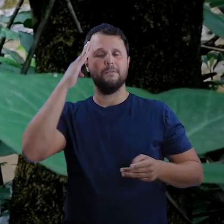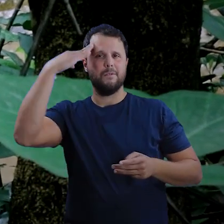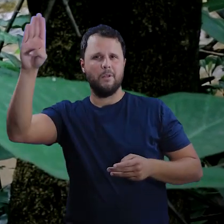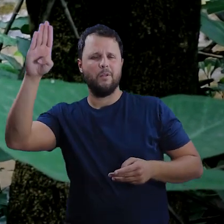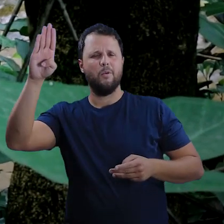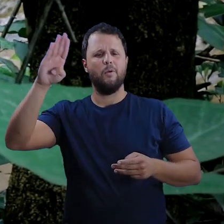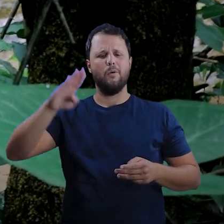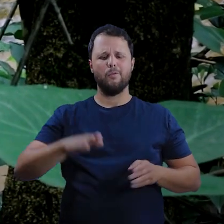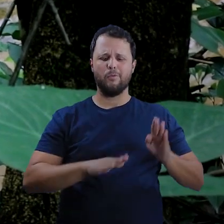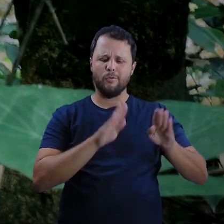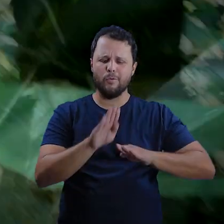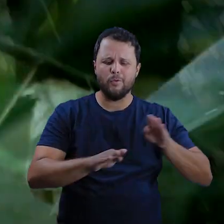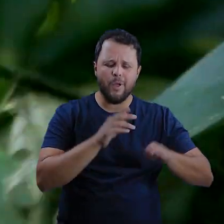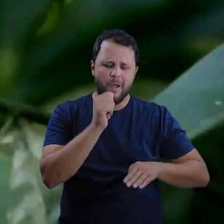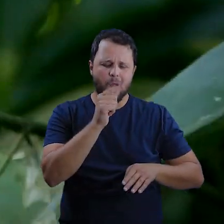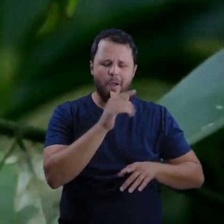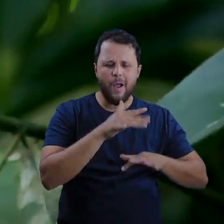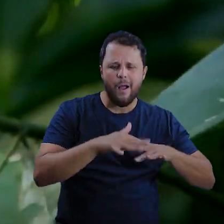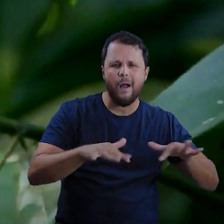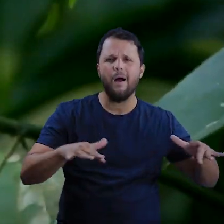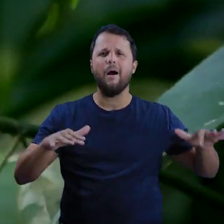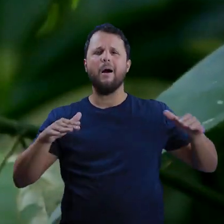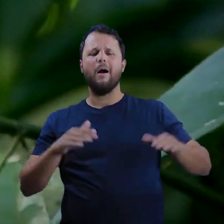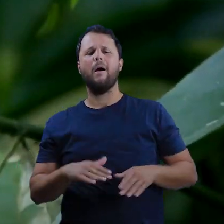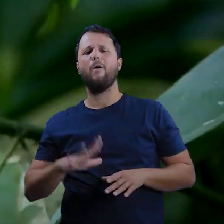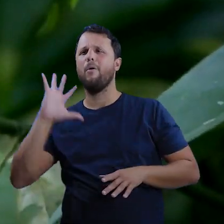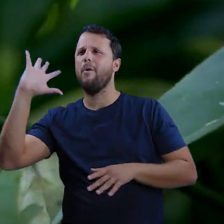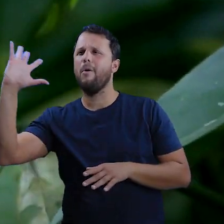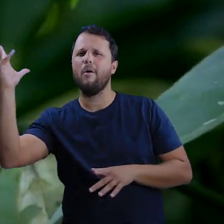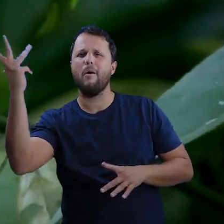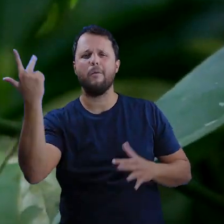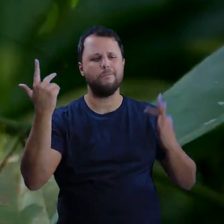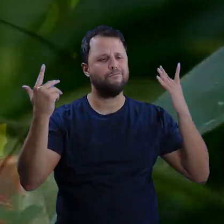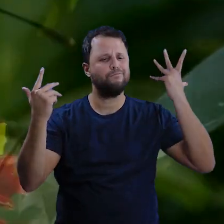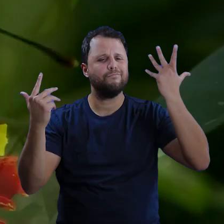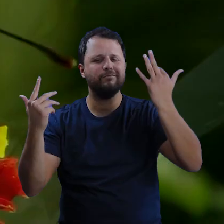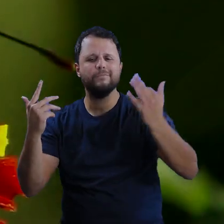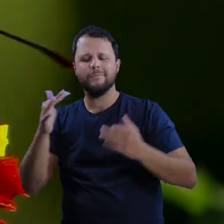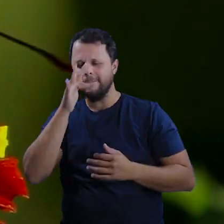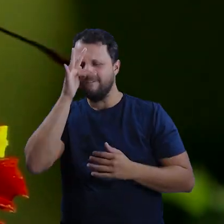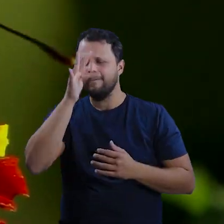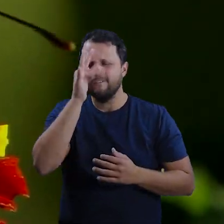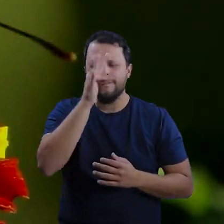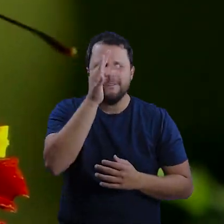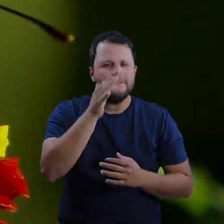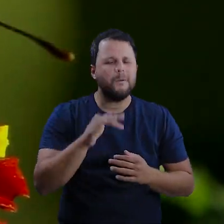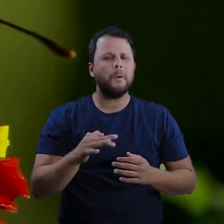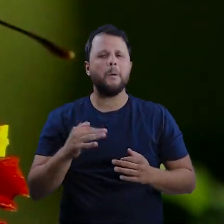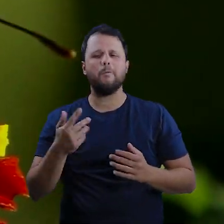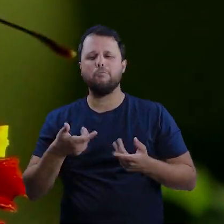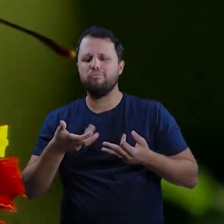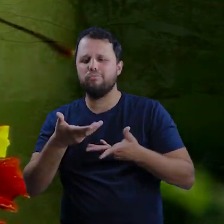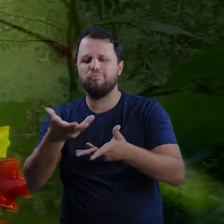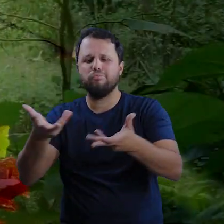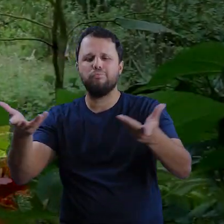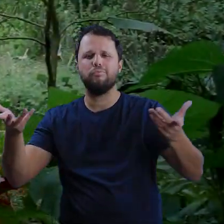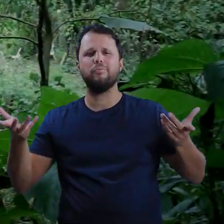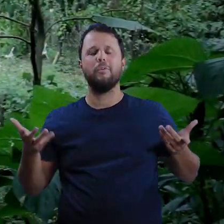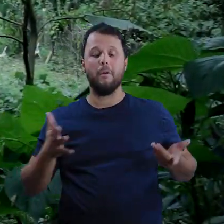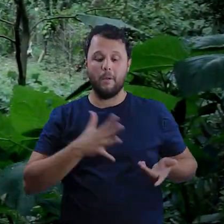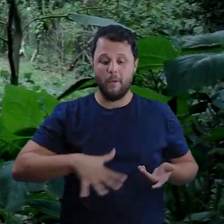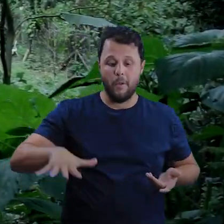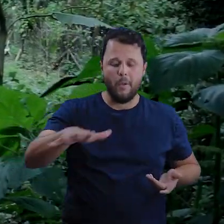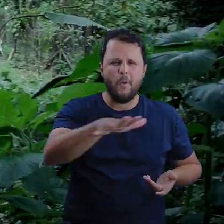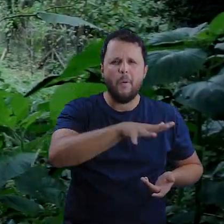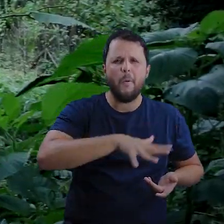nascente, a questão ambiental, da mata, da flora, né? O espaço Geledé Germiná e a